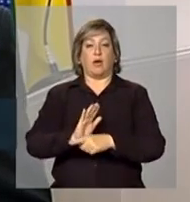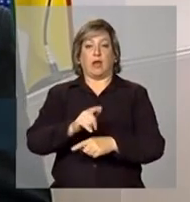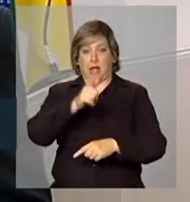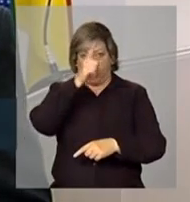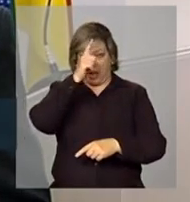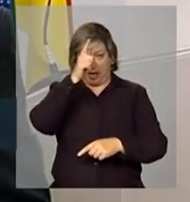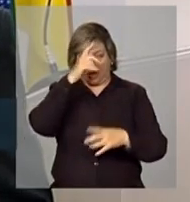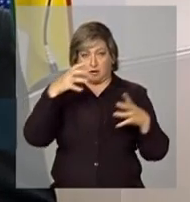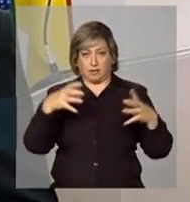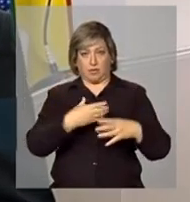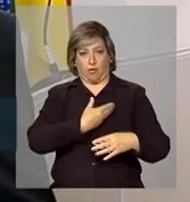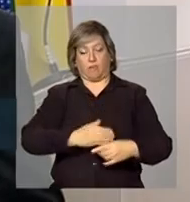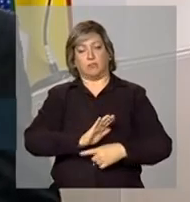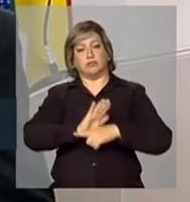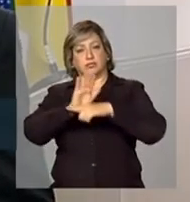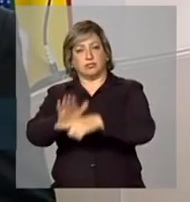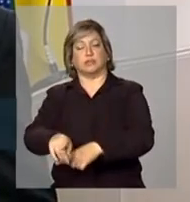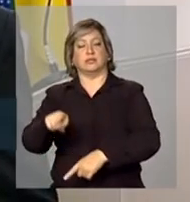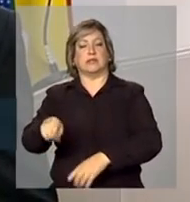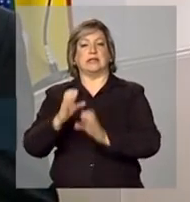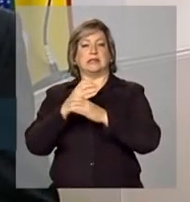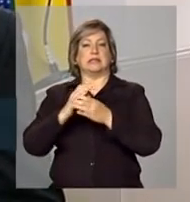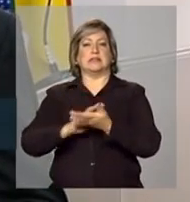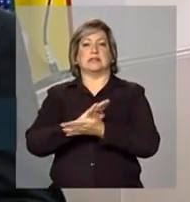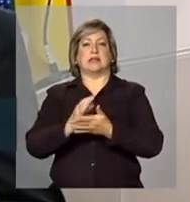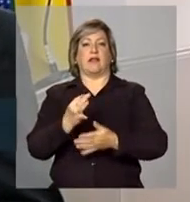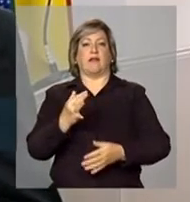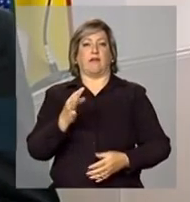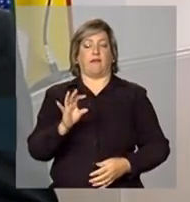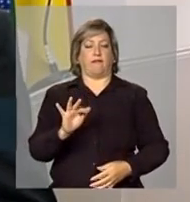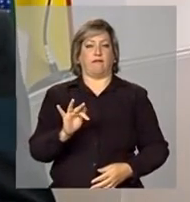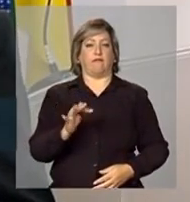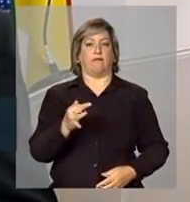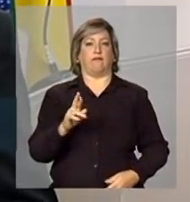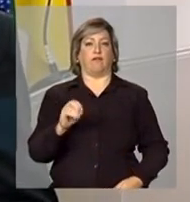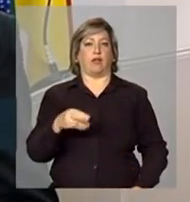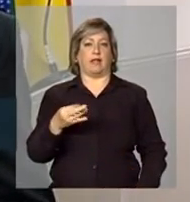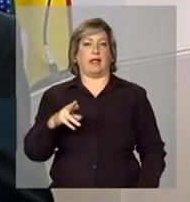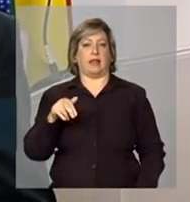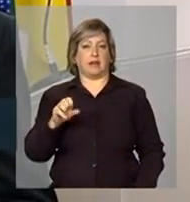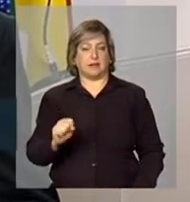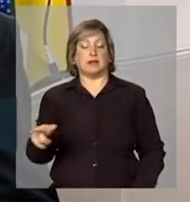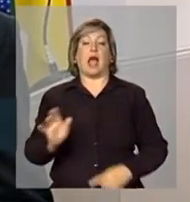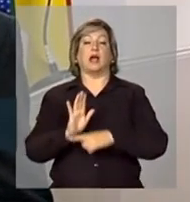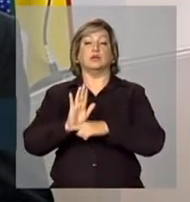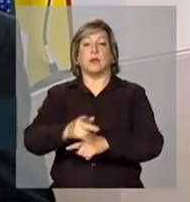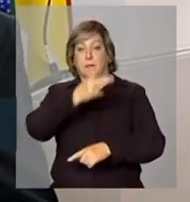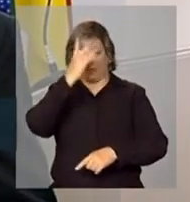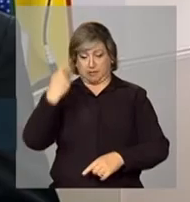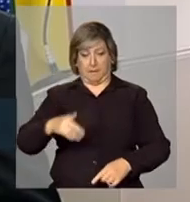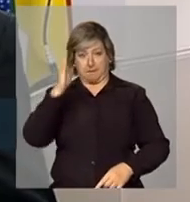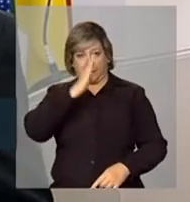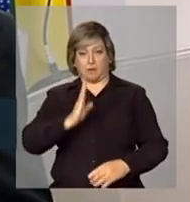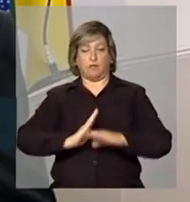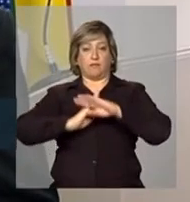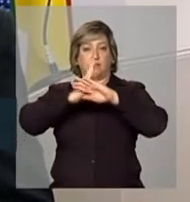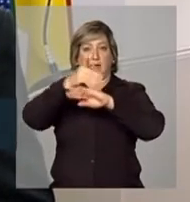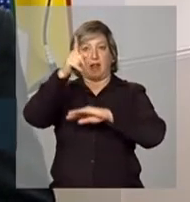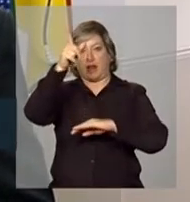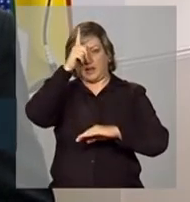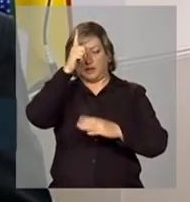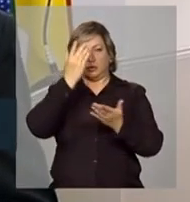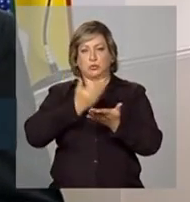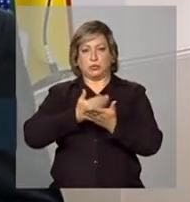Ciências Sem Fronteiras, que é um programa do governo federal que permite que brasileiros possam estudar no exterior com o auxílio de